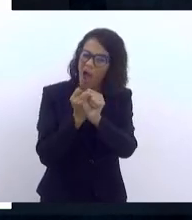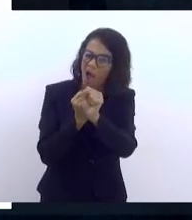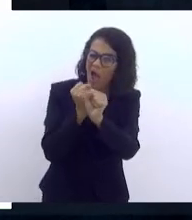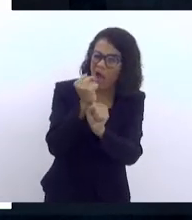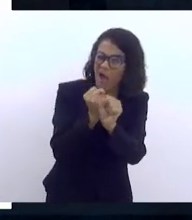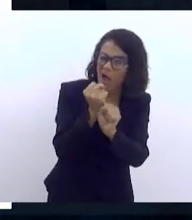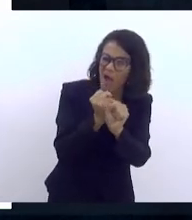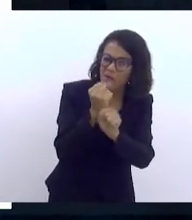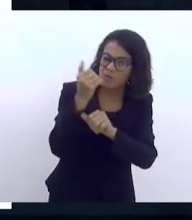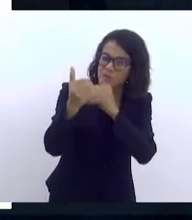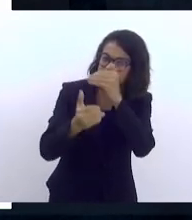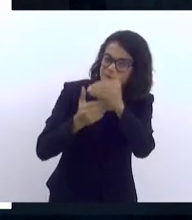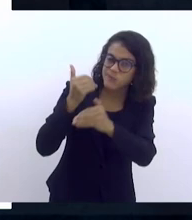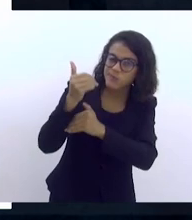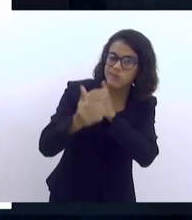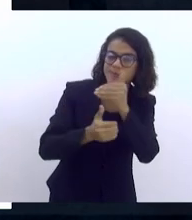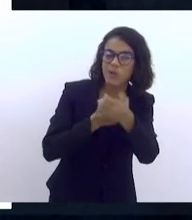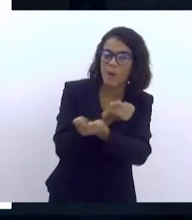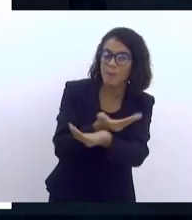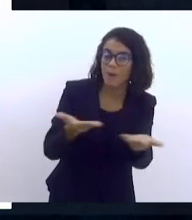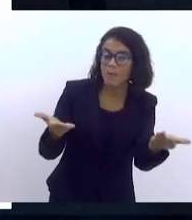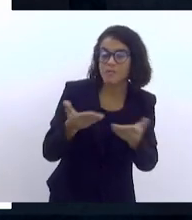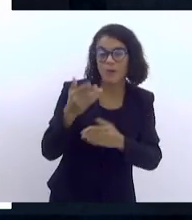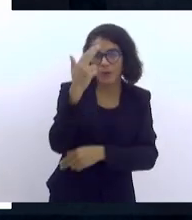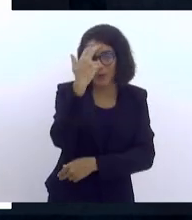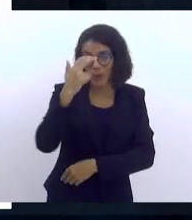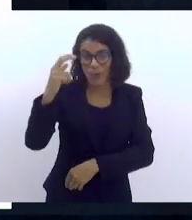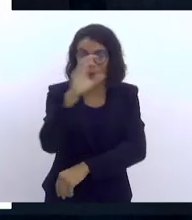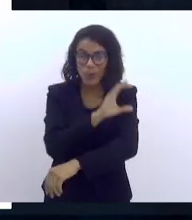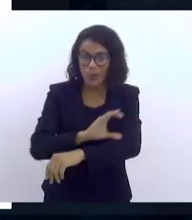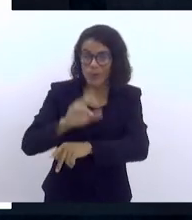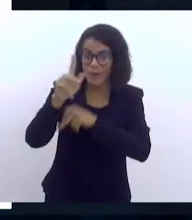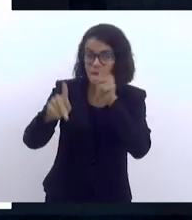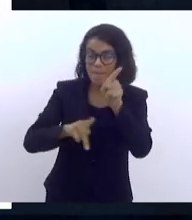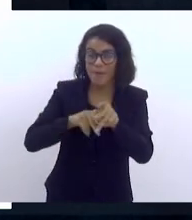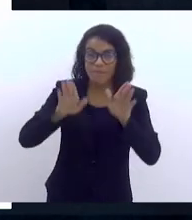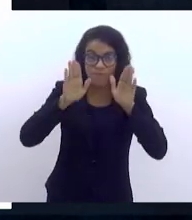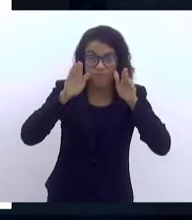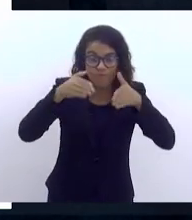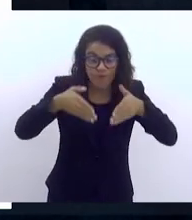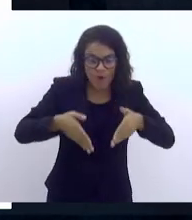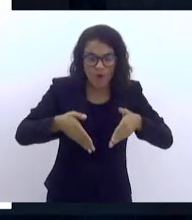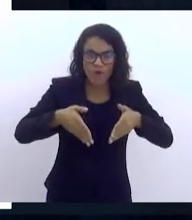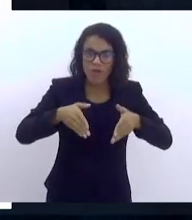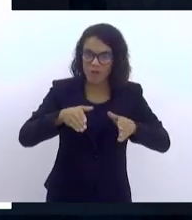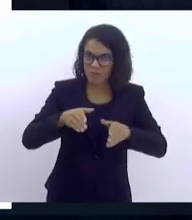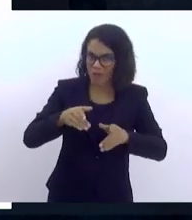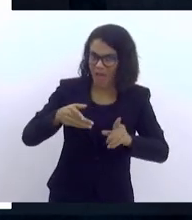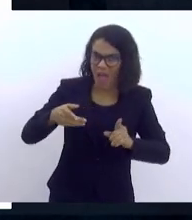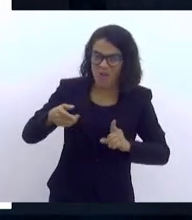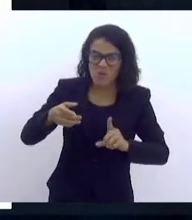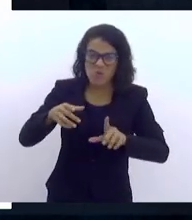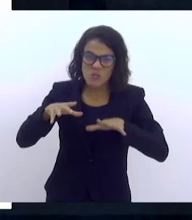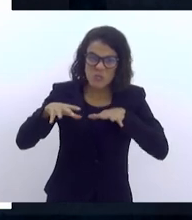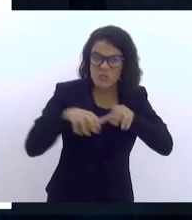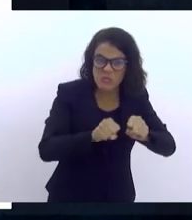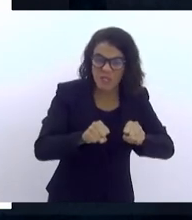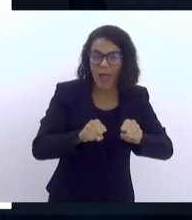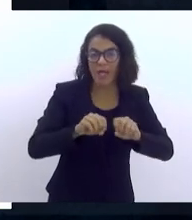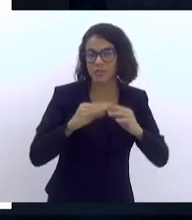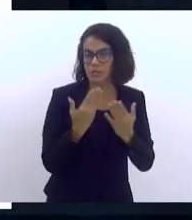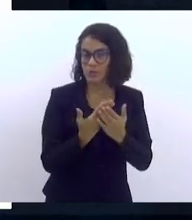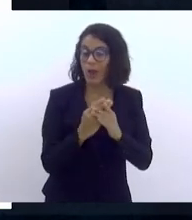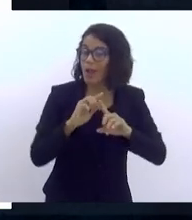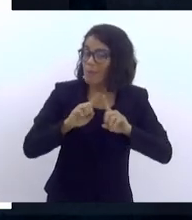perspectiva de uma promoção de cultura de paz, ou seja, não só focando a questão dos ataques contra as escolas, mas